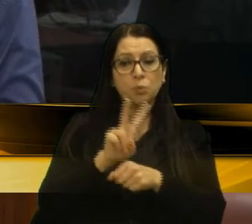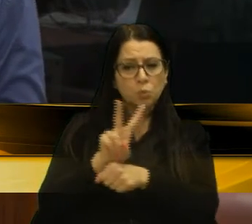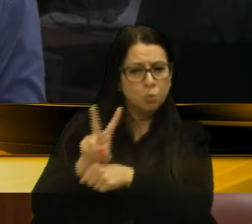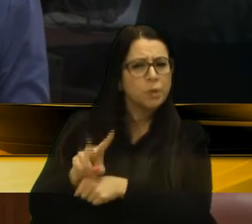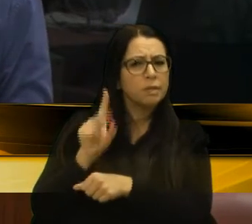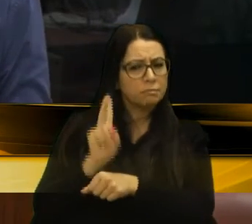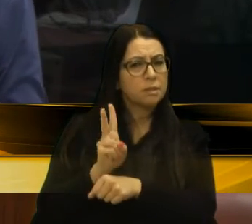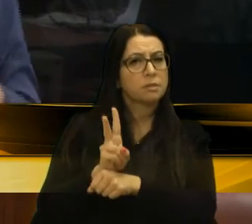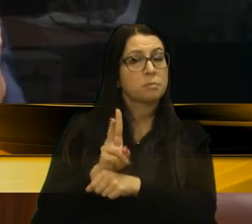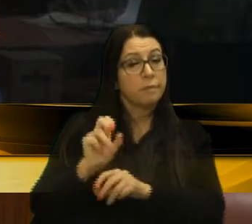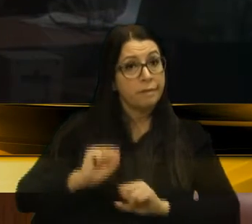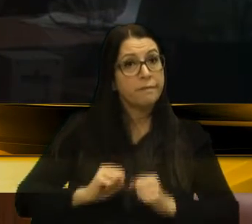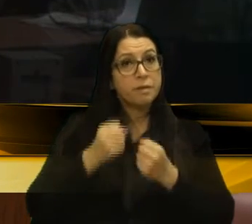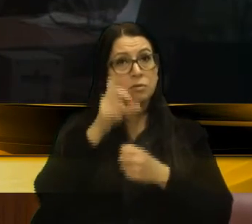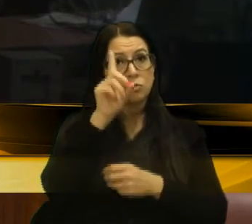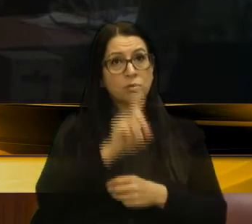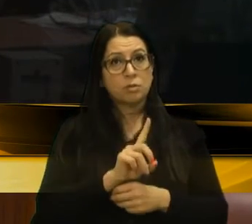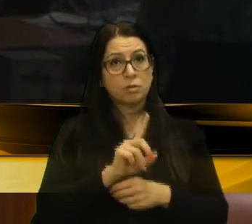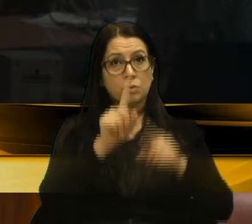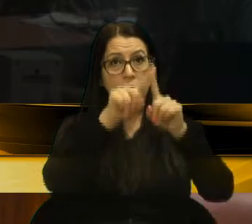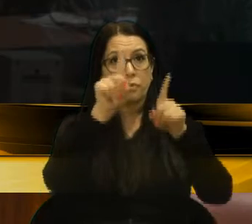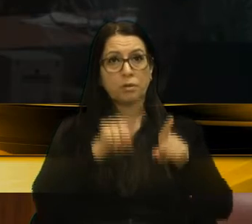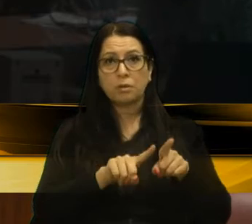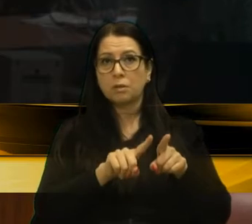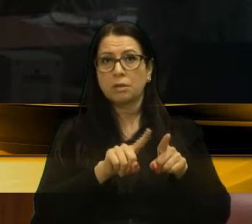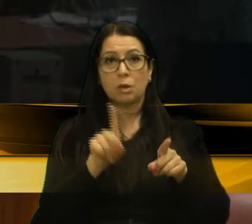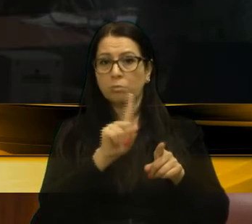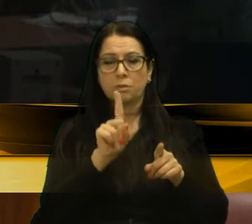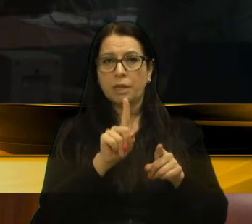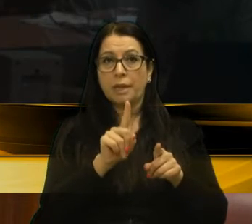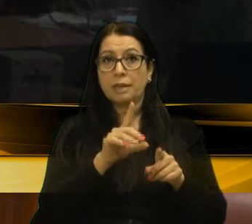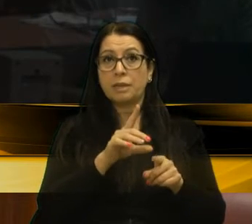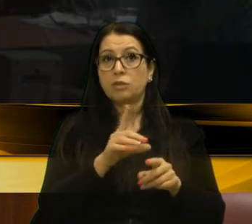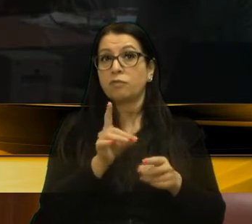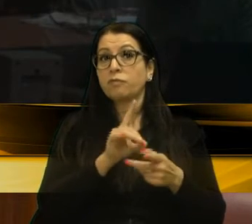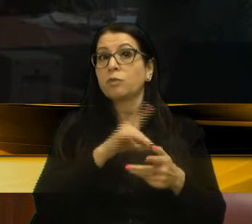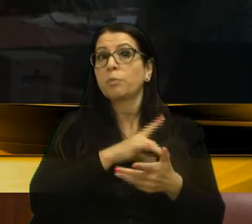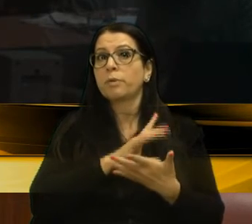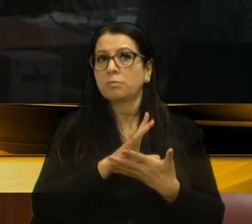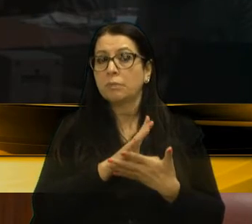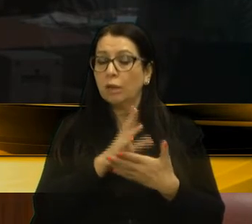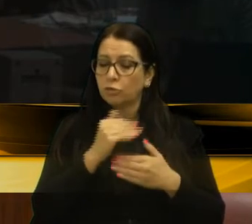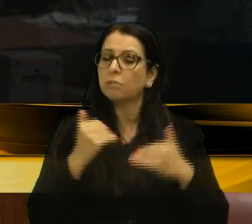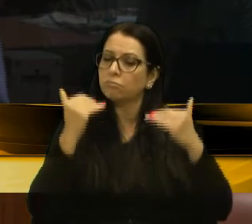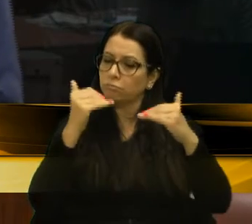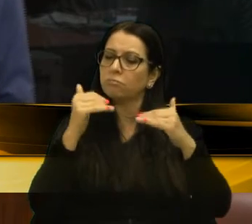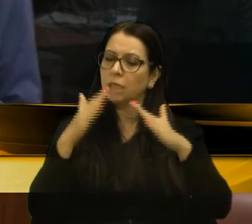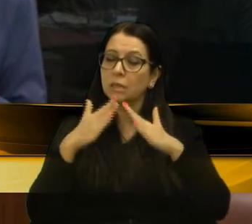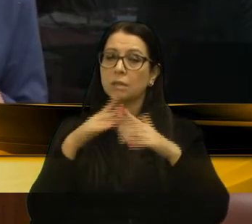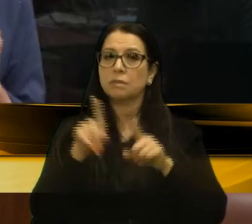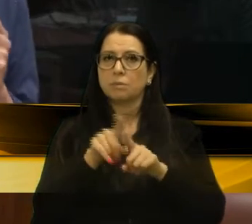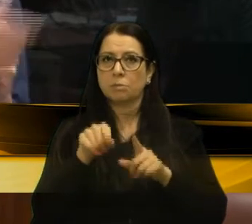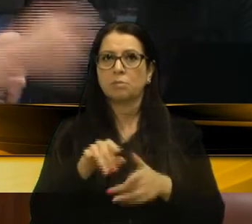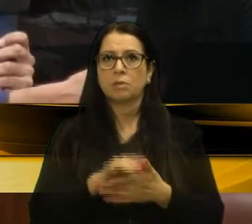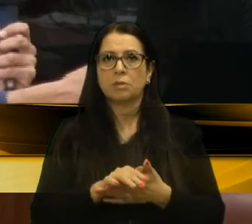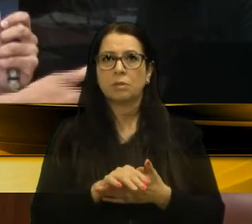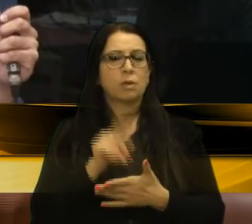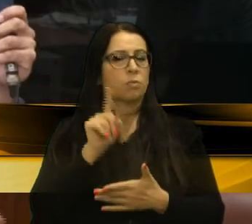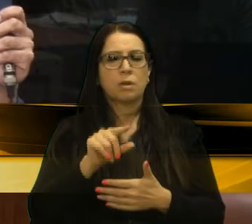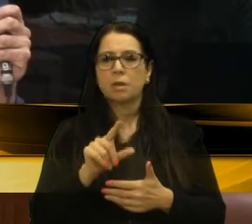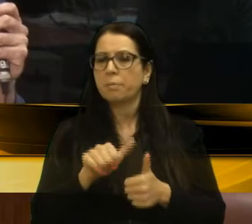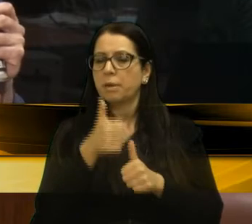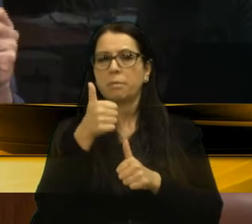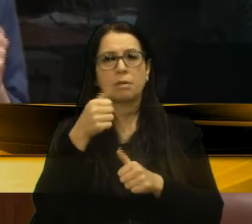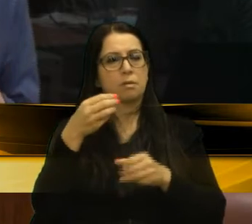na defesa dos direitos dos servidores e não tem titubeado. Então, acho que tem que enaltecer essa casa, que, inclusive, não é a primeira